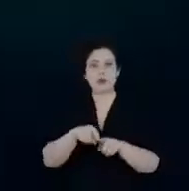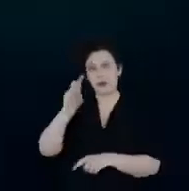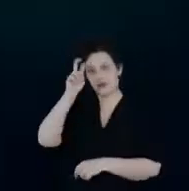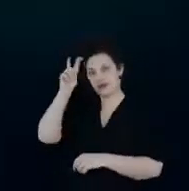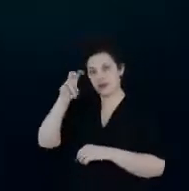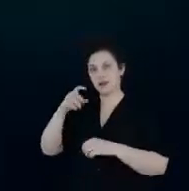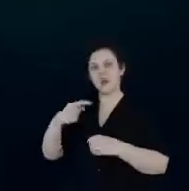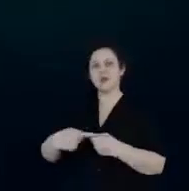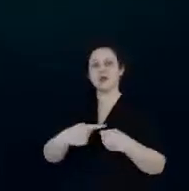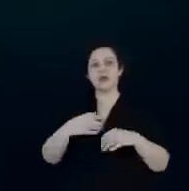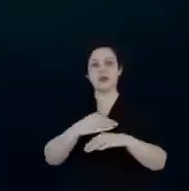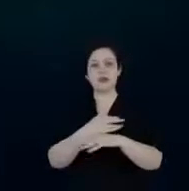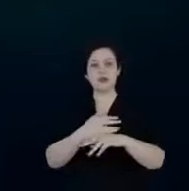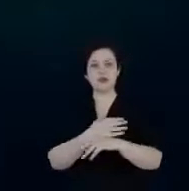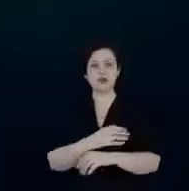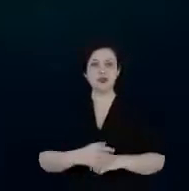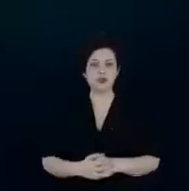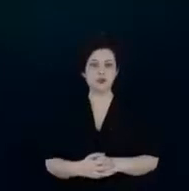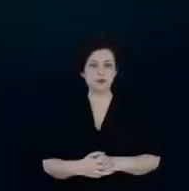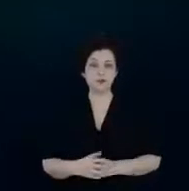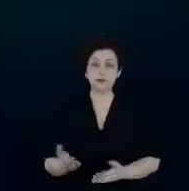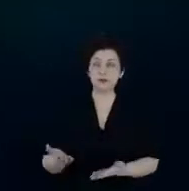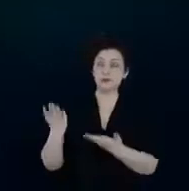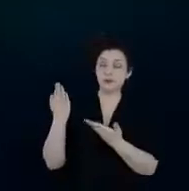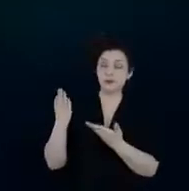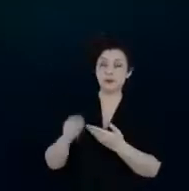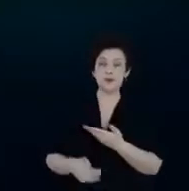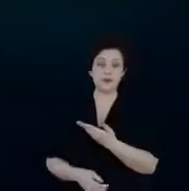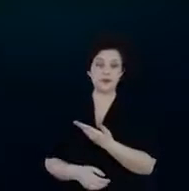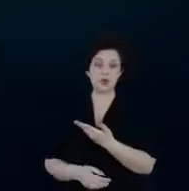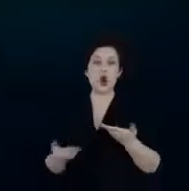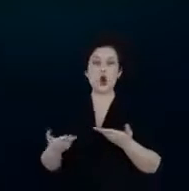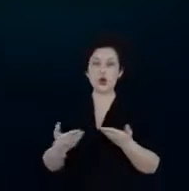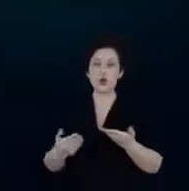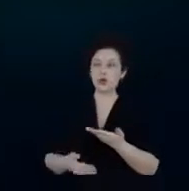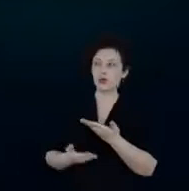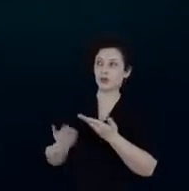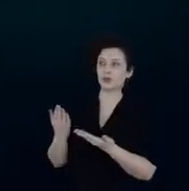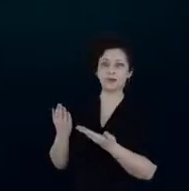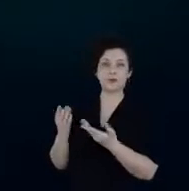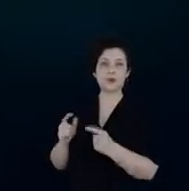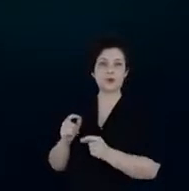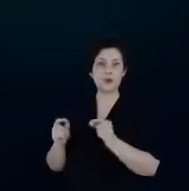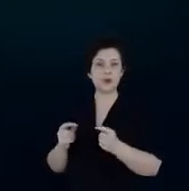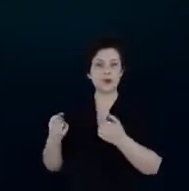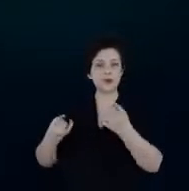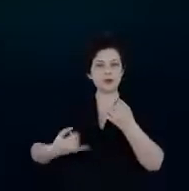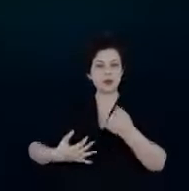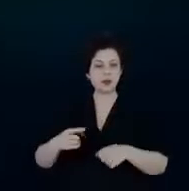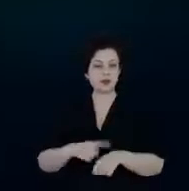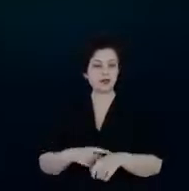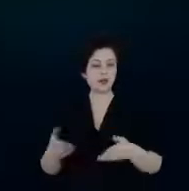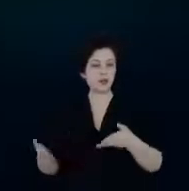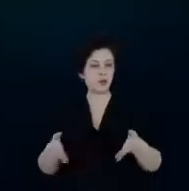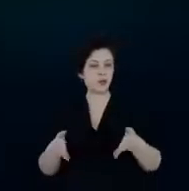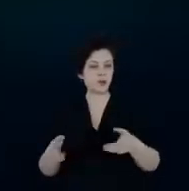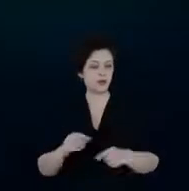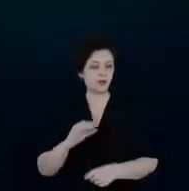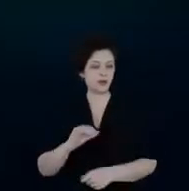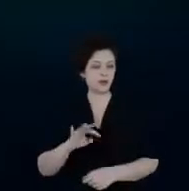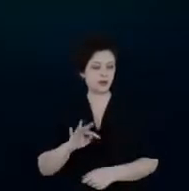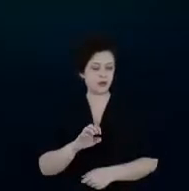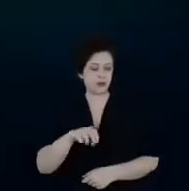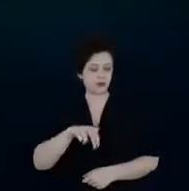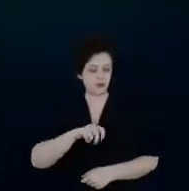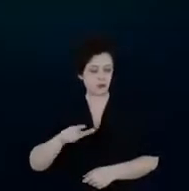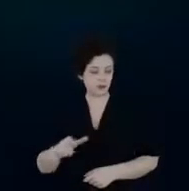aqui eu trago um cenário a gente estava falando hoje nesse momento nosso aqui no Centenel nós estamos